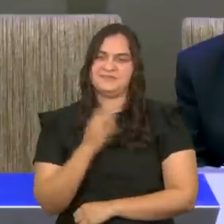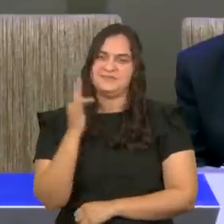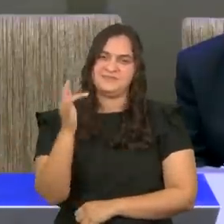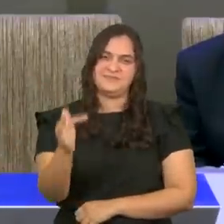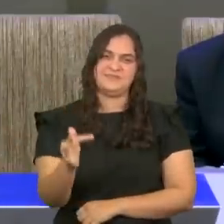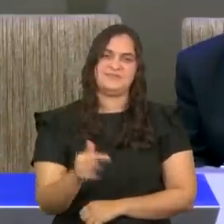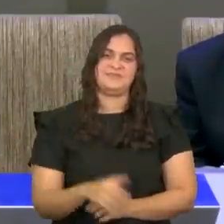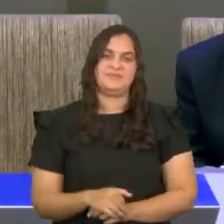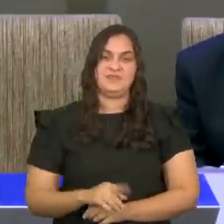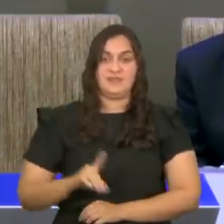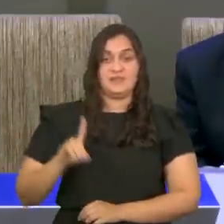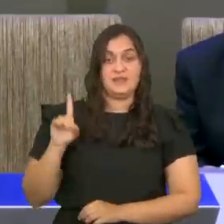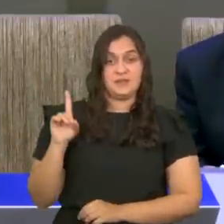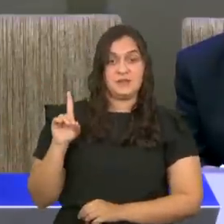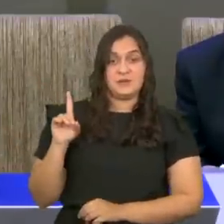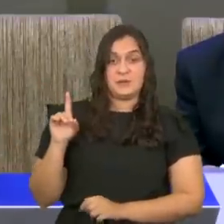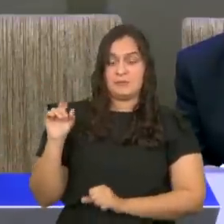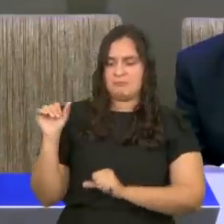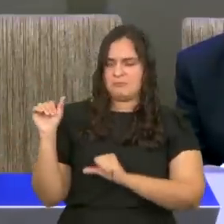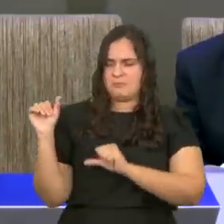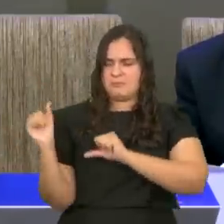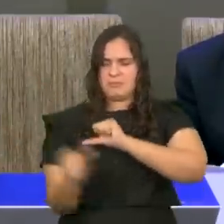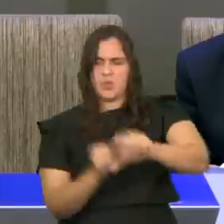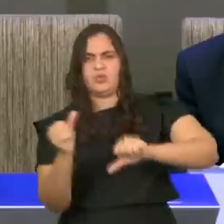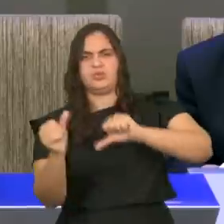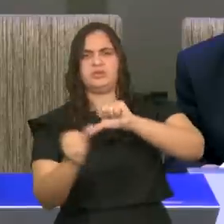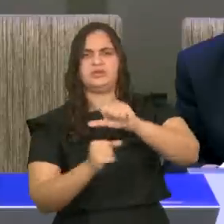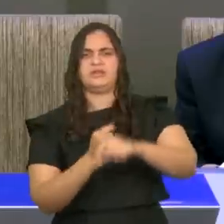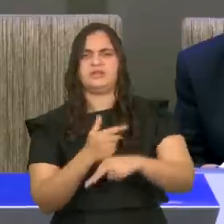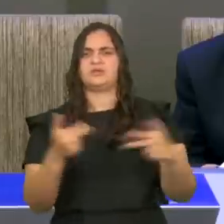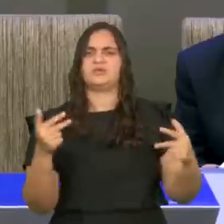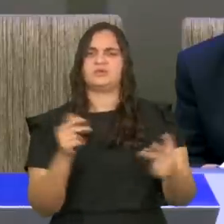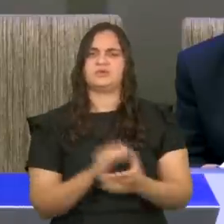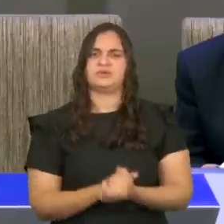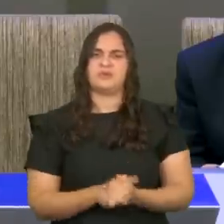Deus é um Deus que inverte as coisas.